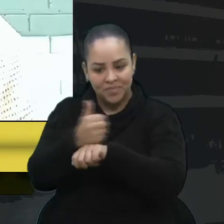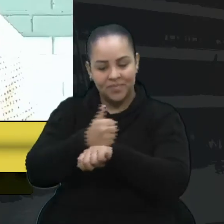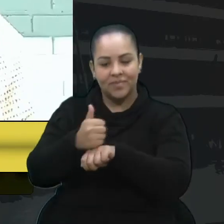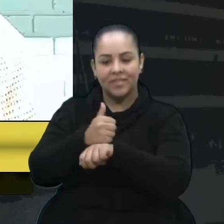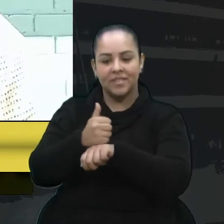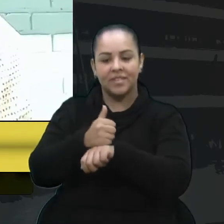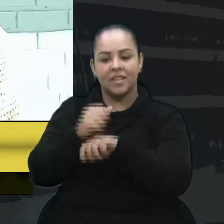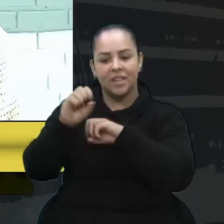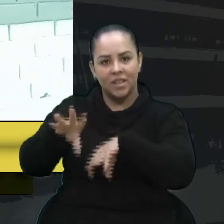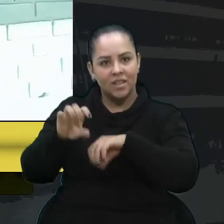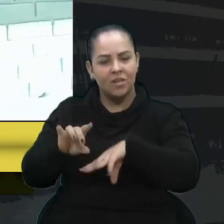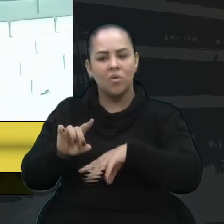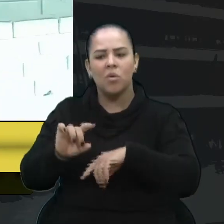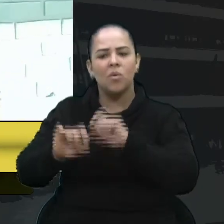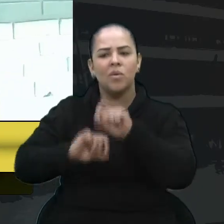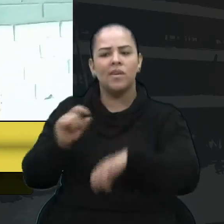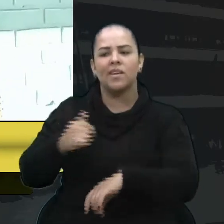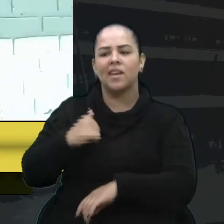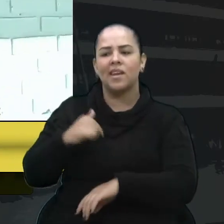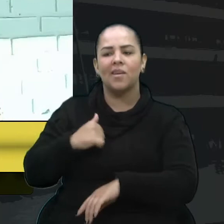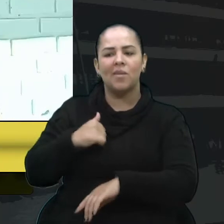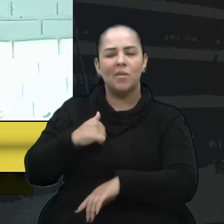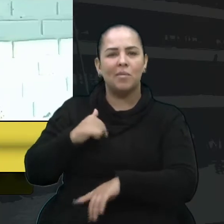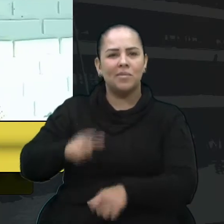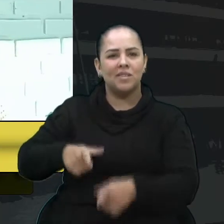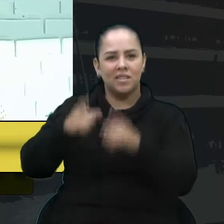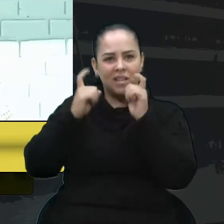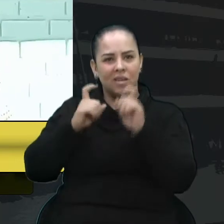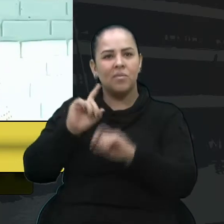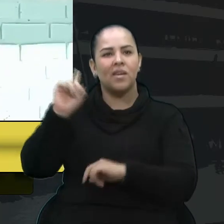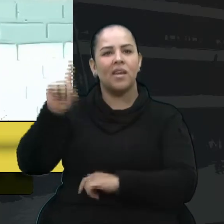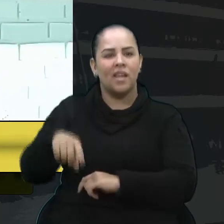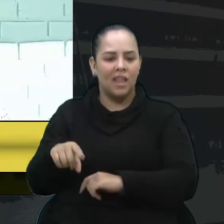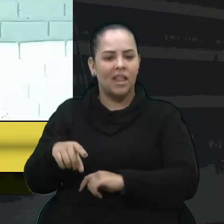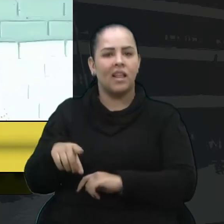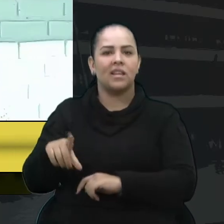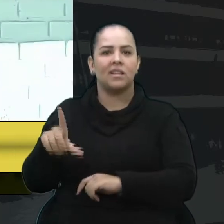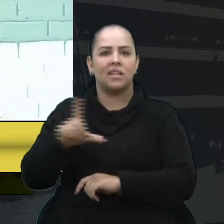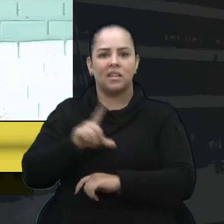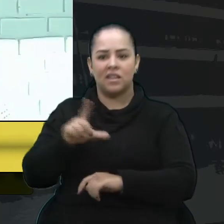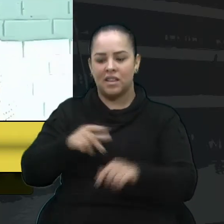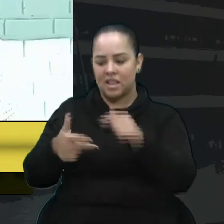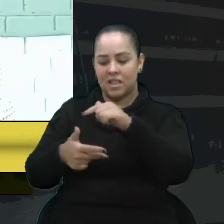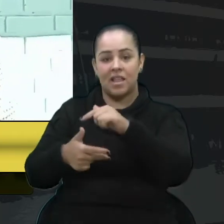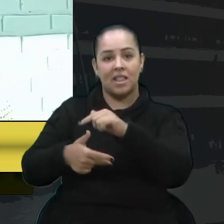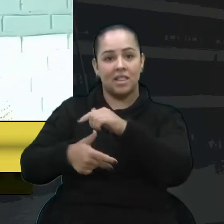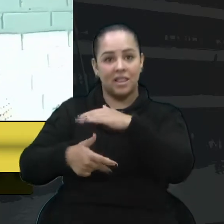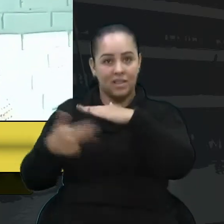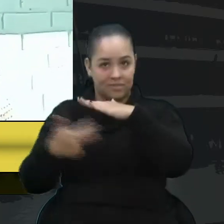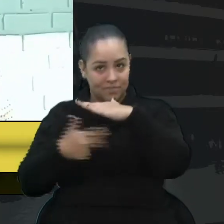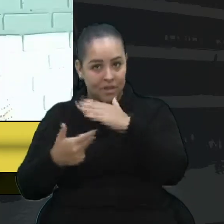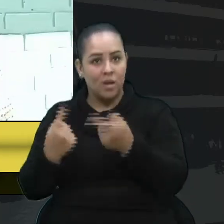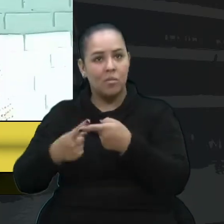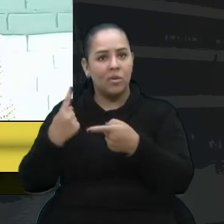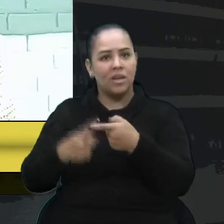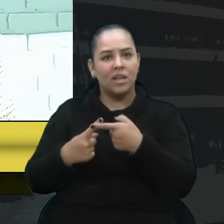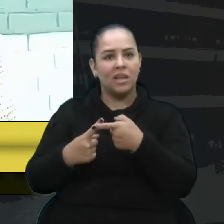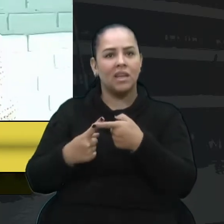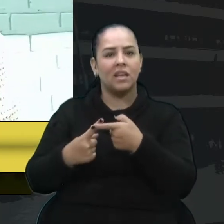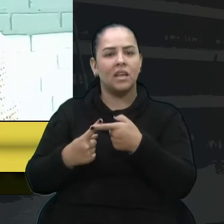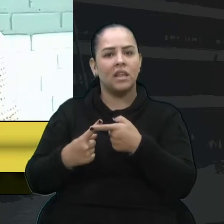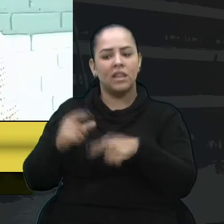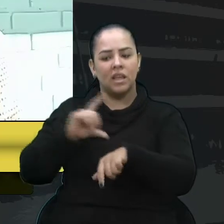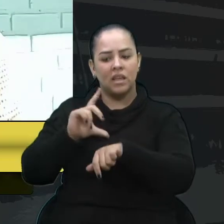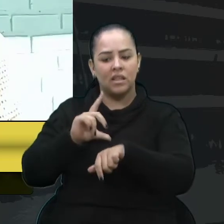mas o que eu percebo é realmente essa questão das terceirizadas, né? Uma vez que a gente tem, inclusive, os